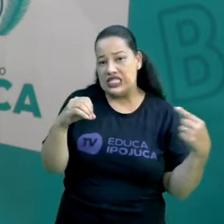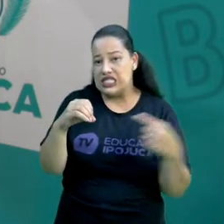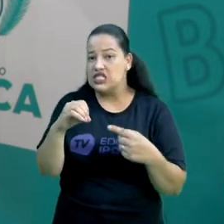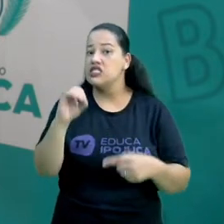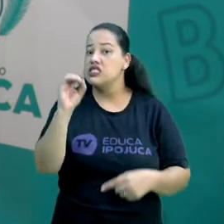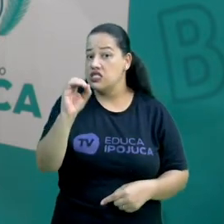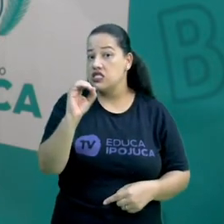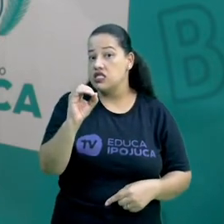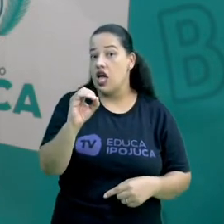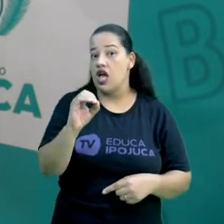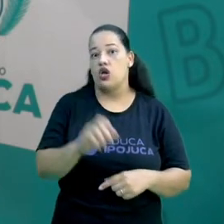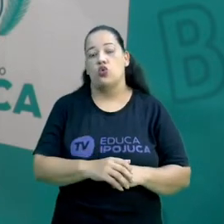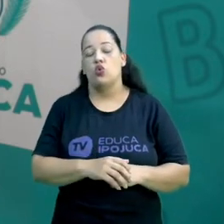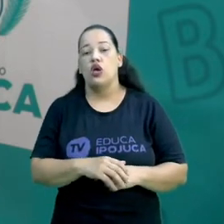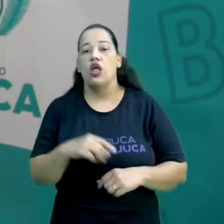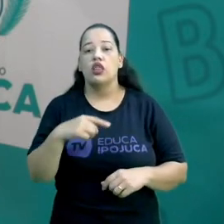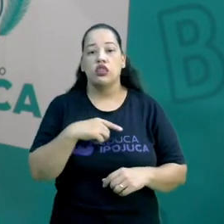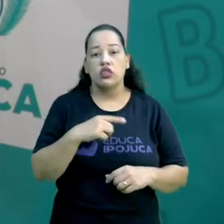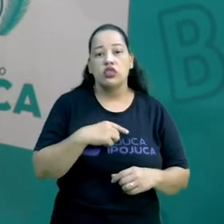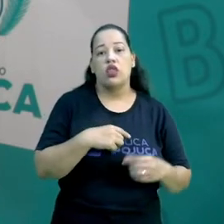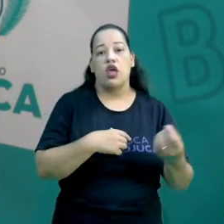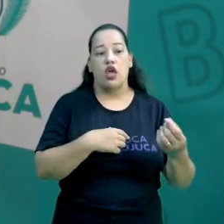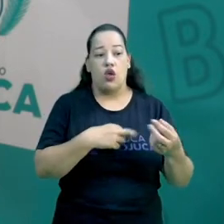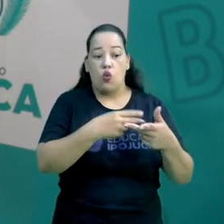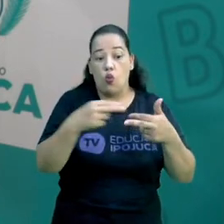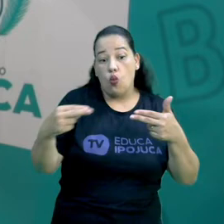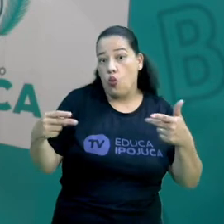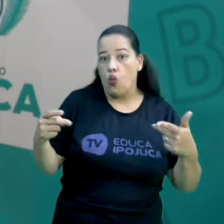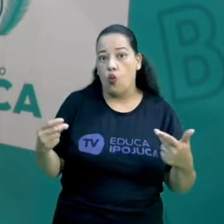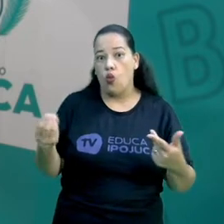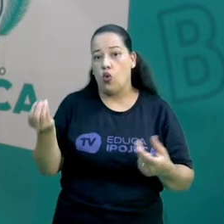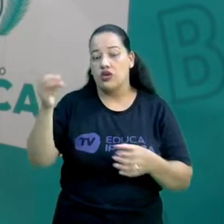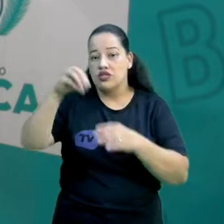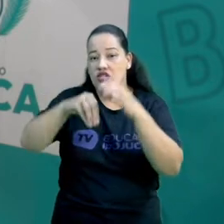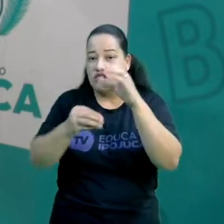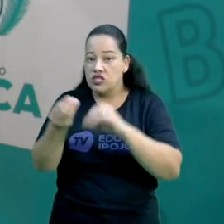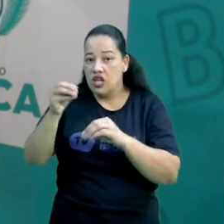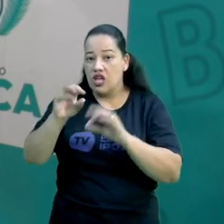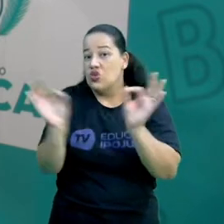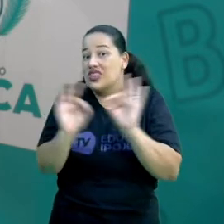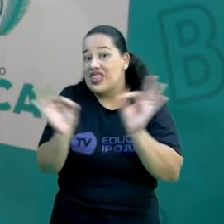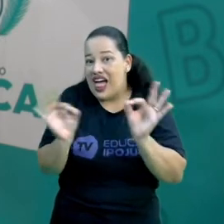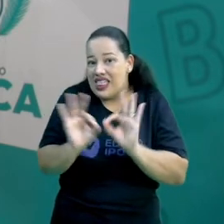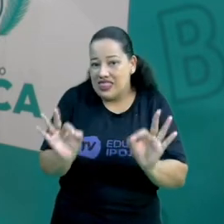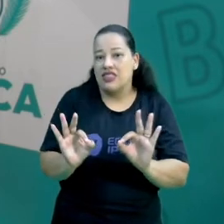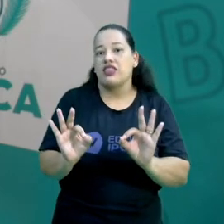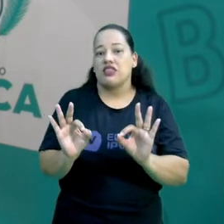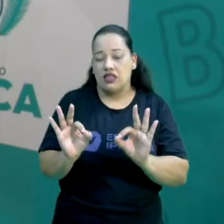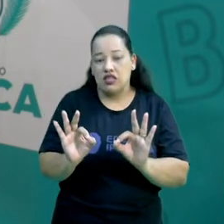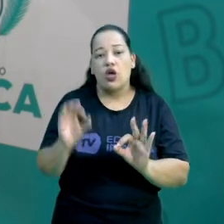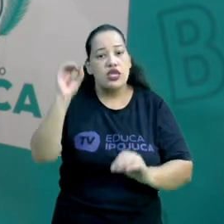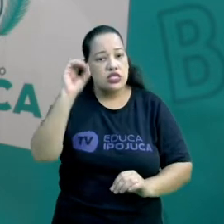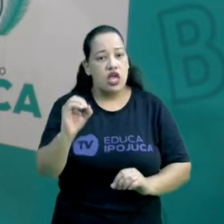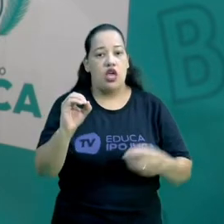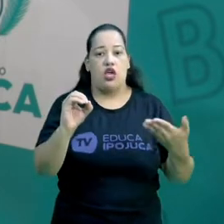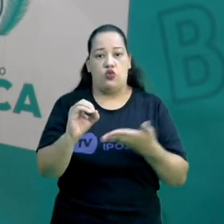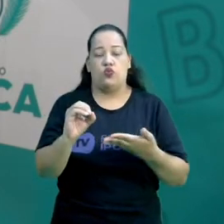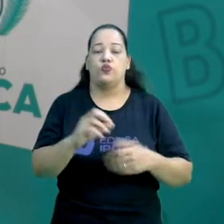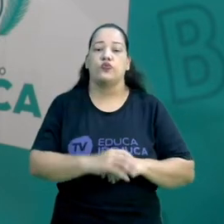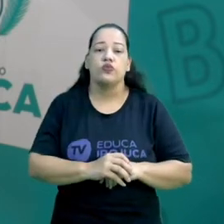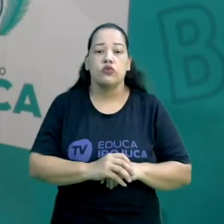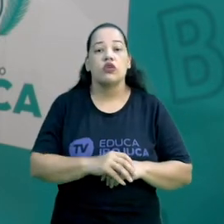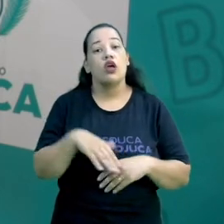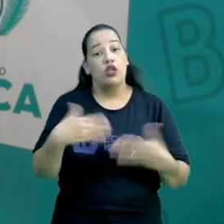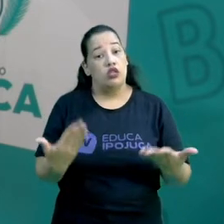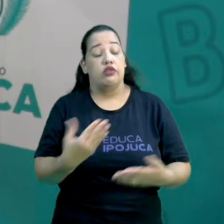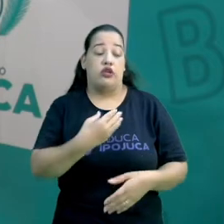nenhuma das moléculas da matéria, ela está se movendo. Então, a gente chama aqui isso de zero absoluto, certo? Usualmente, no